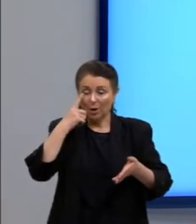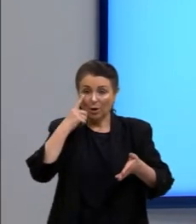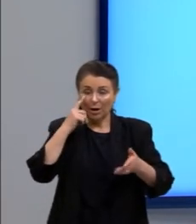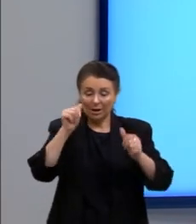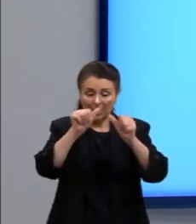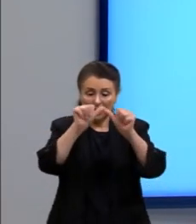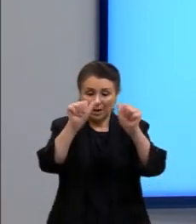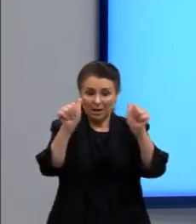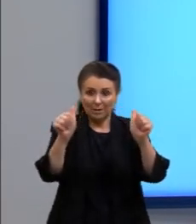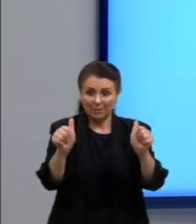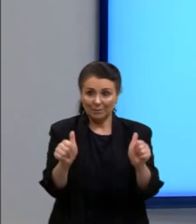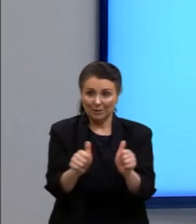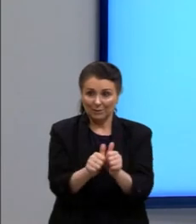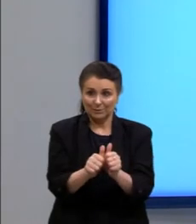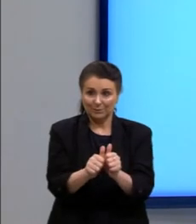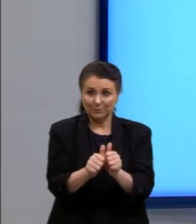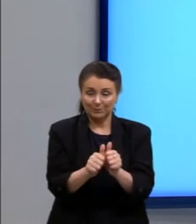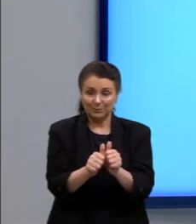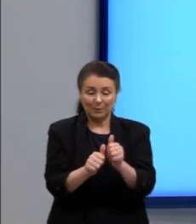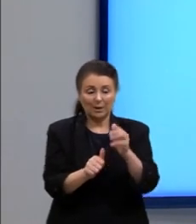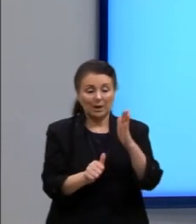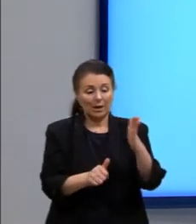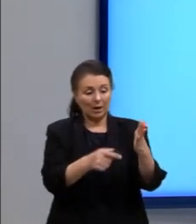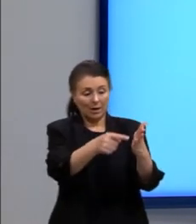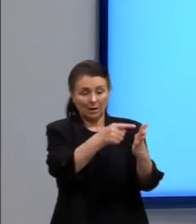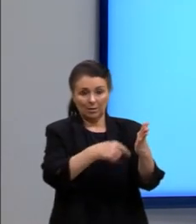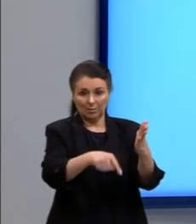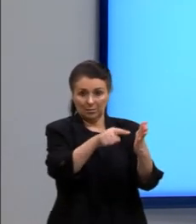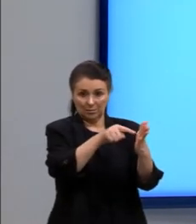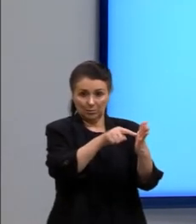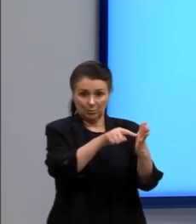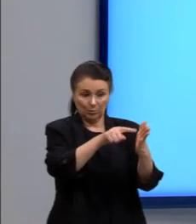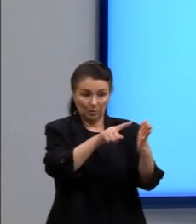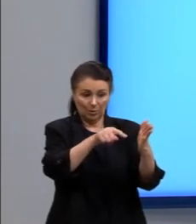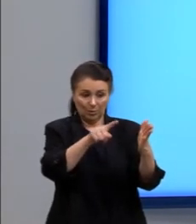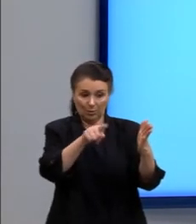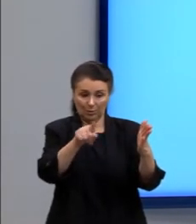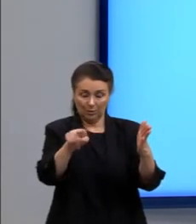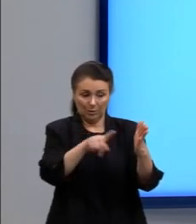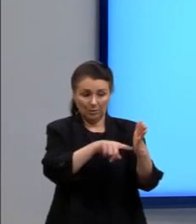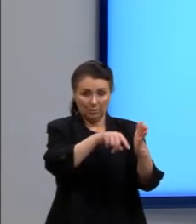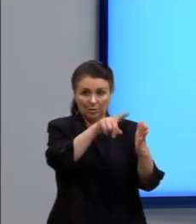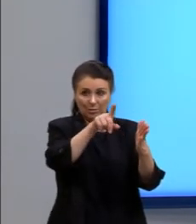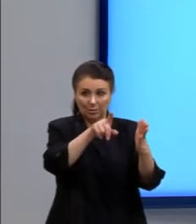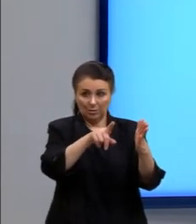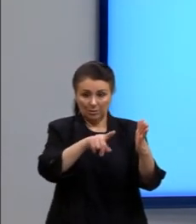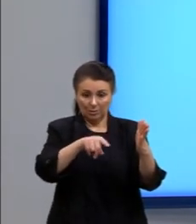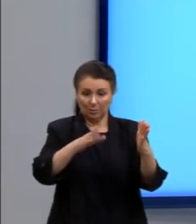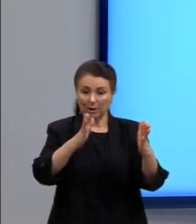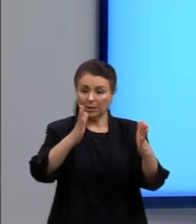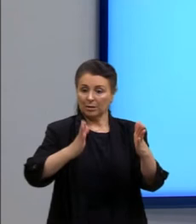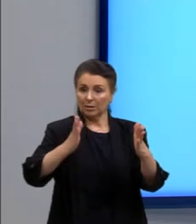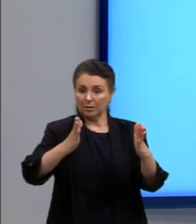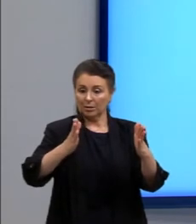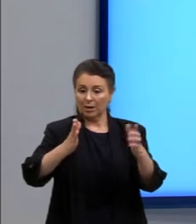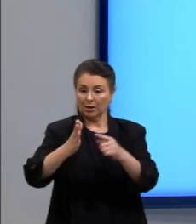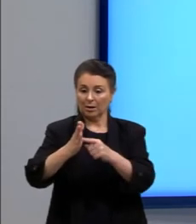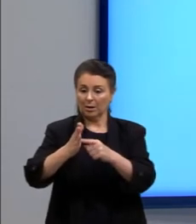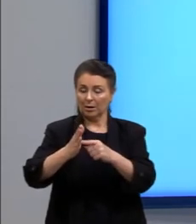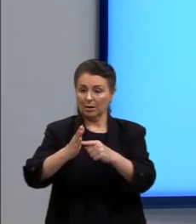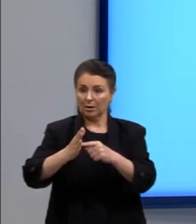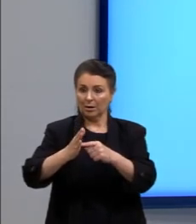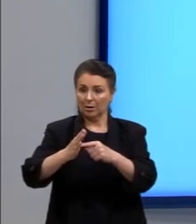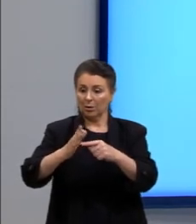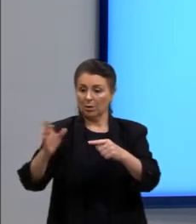imagem o que está acontecendo. Eu tenho, então, aqui a emissão de uma onda. Vejam que ela tem, então, vários sentidos.